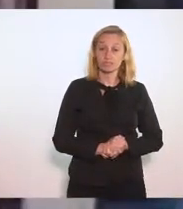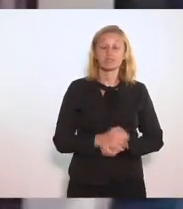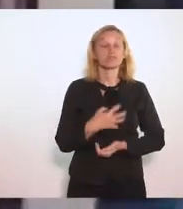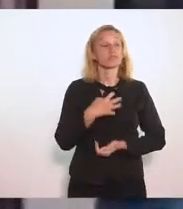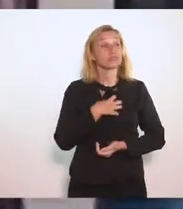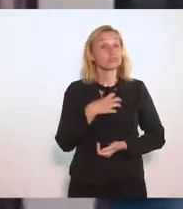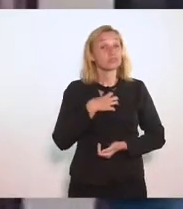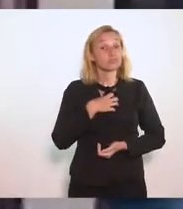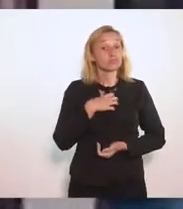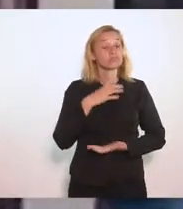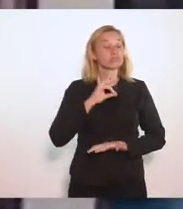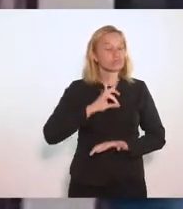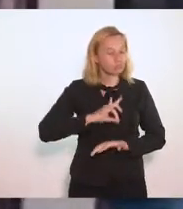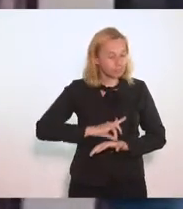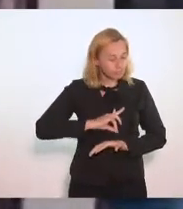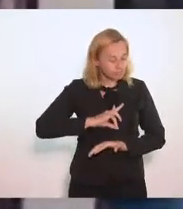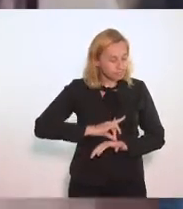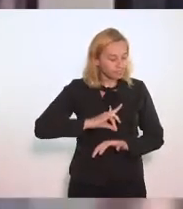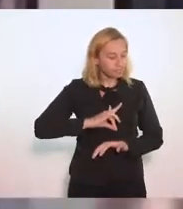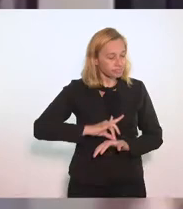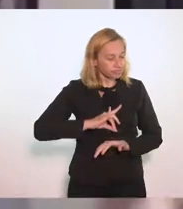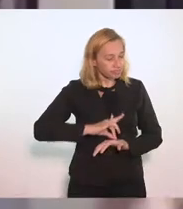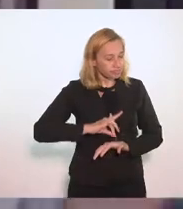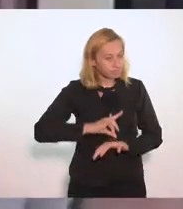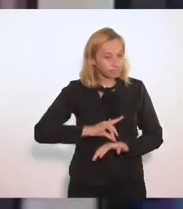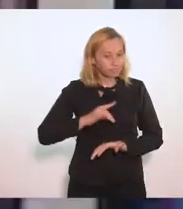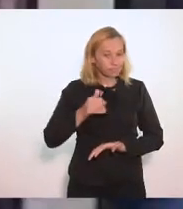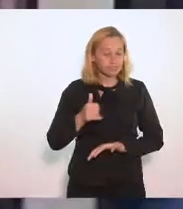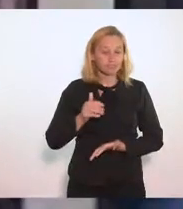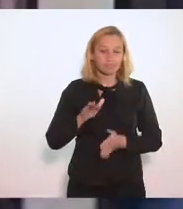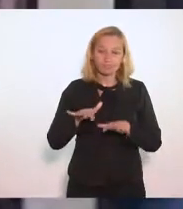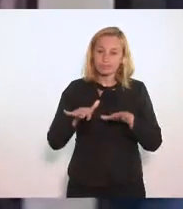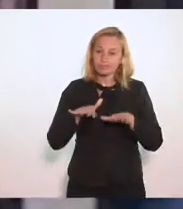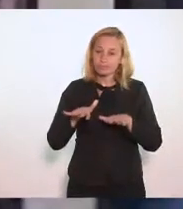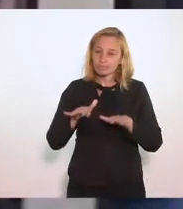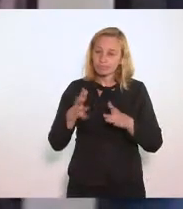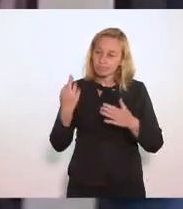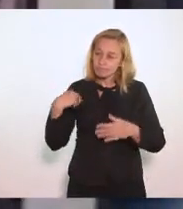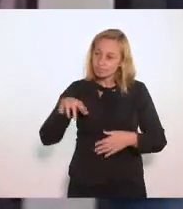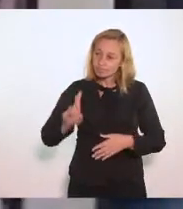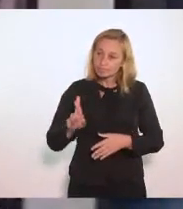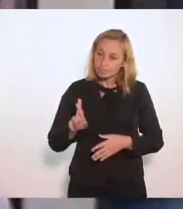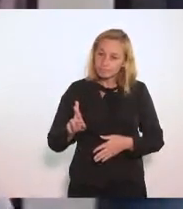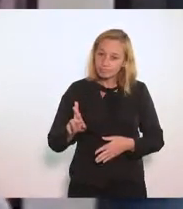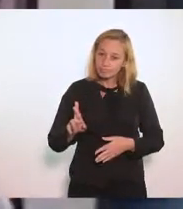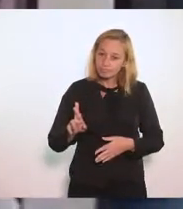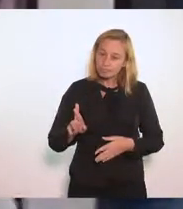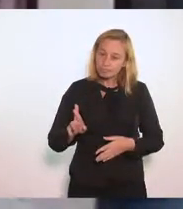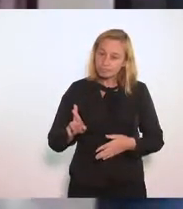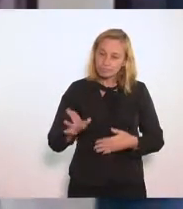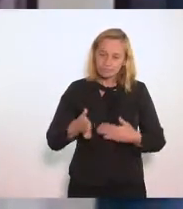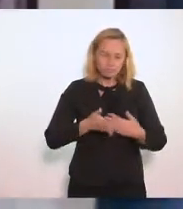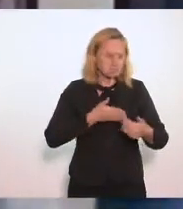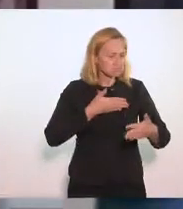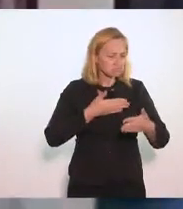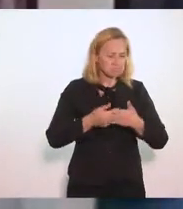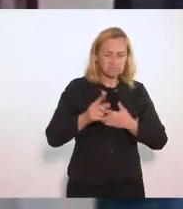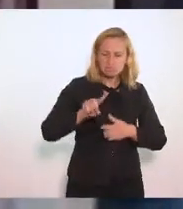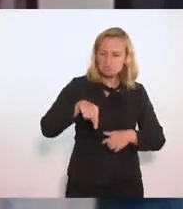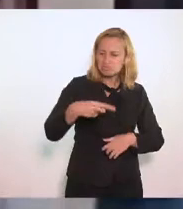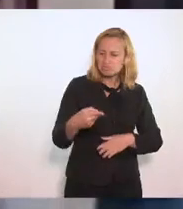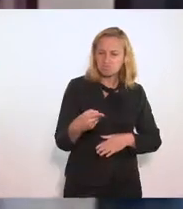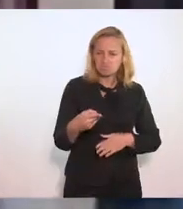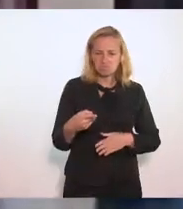sentido De que realmente Esta manifestação Religiosa Seja igual A qualquer Outra